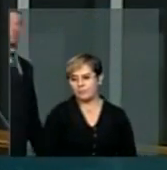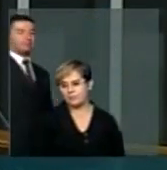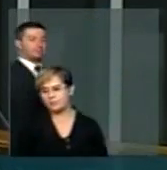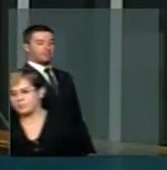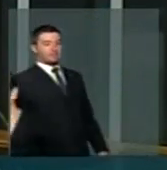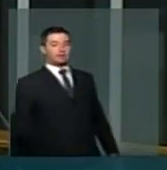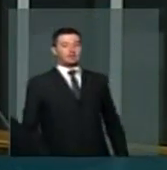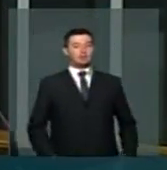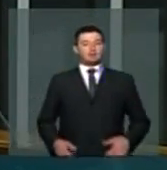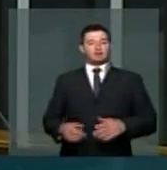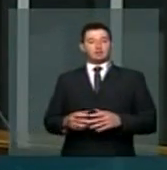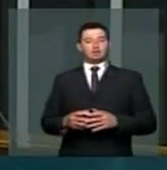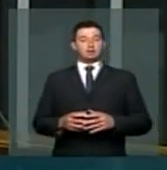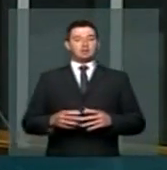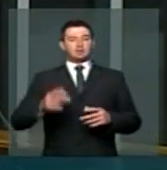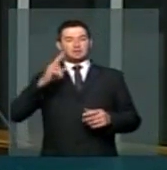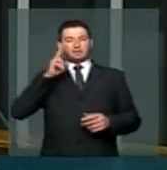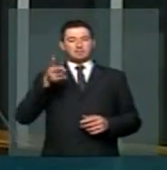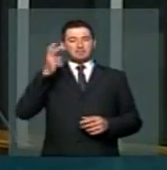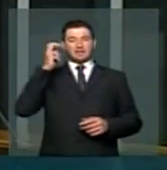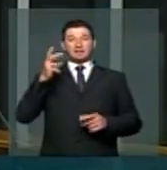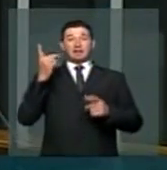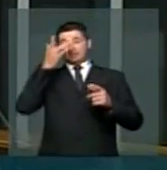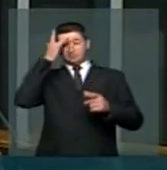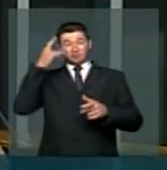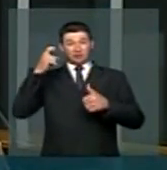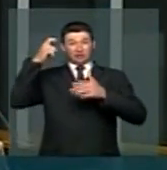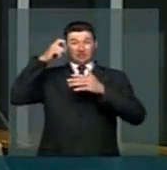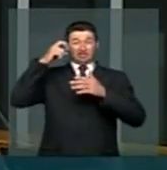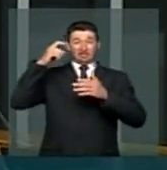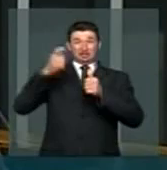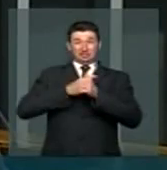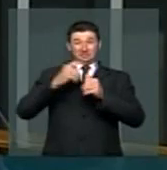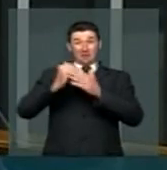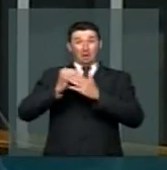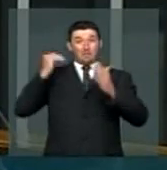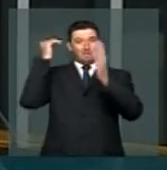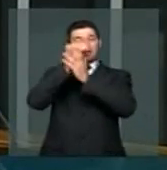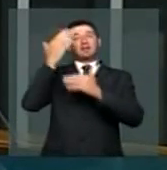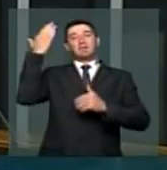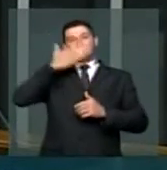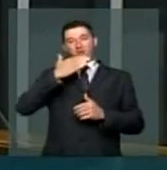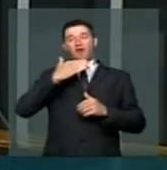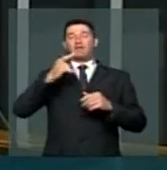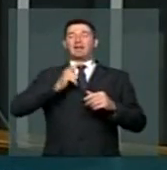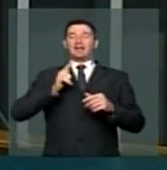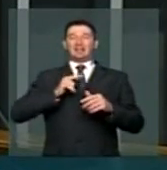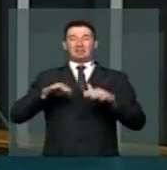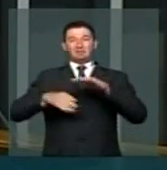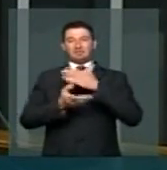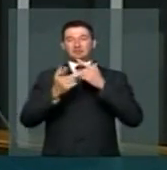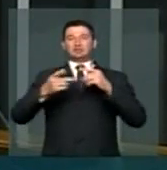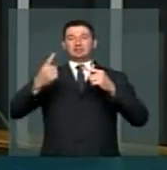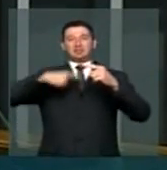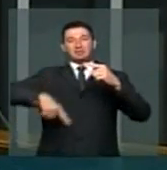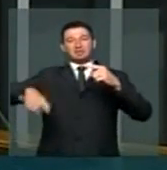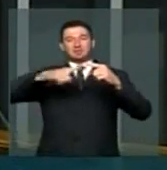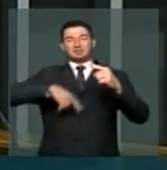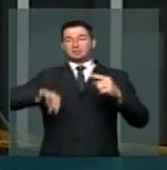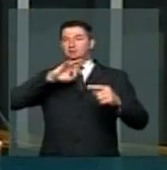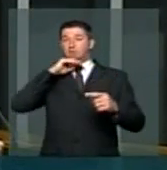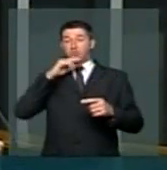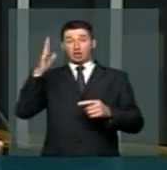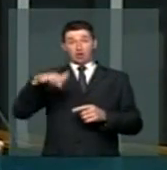virtuoso, e o aumento da inadimplência é a prova disso. Segundo dados do Serasa, em